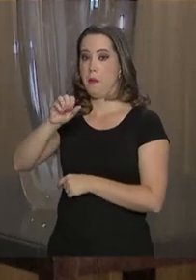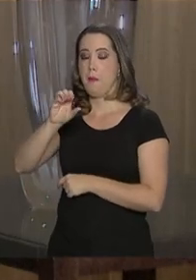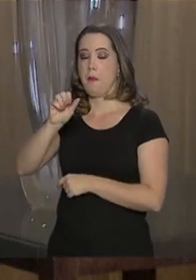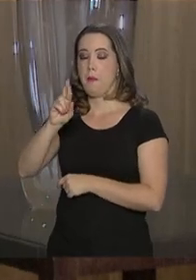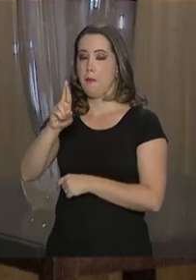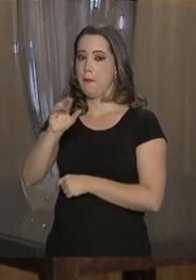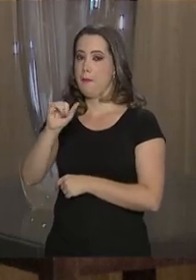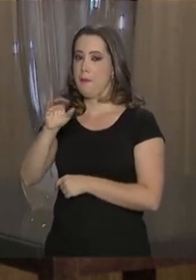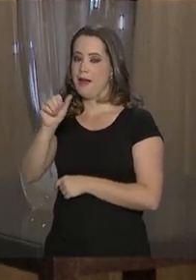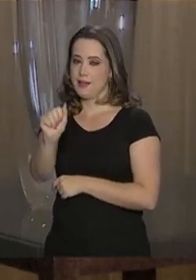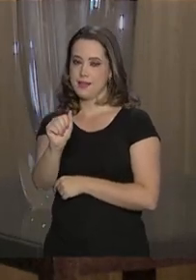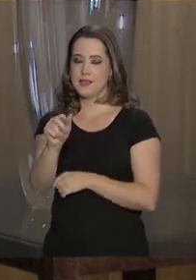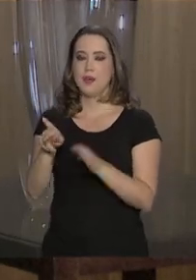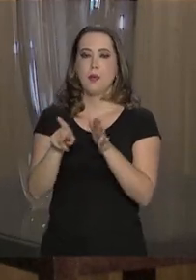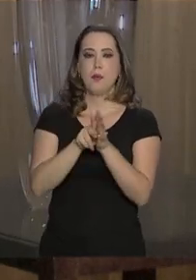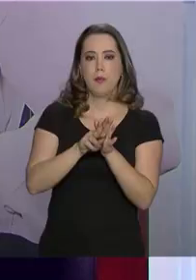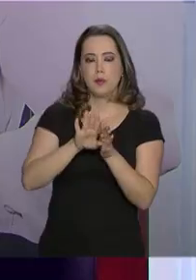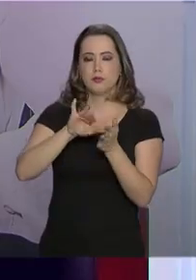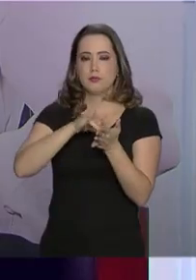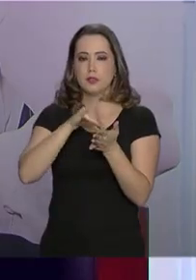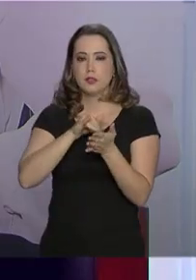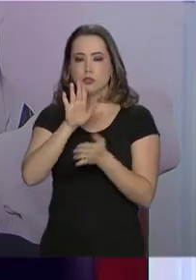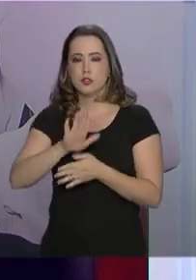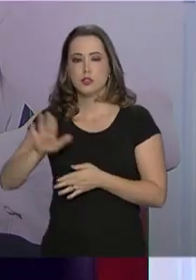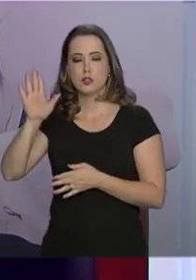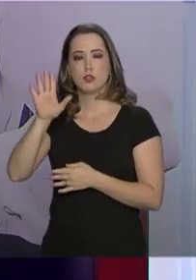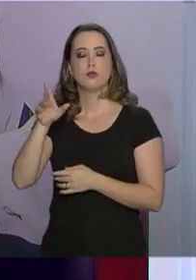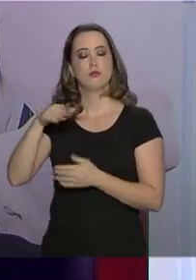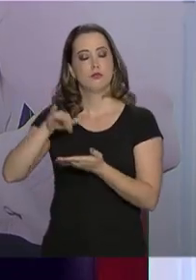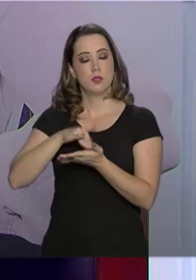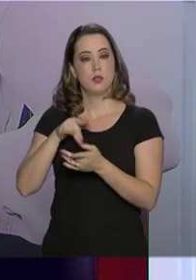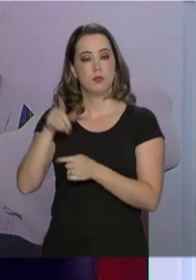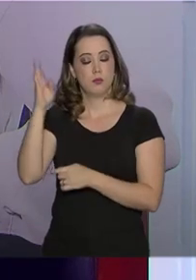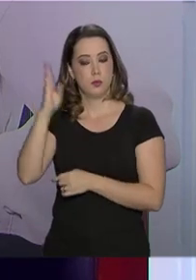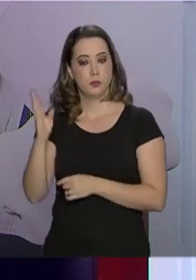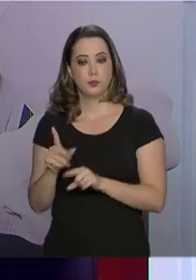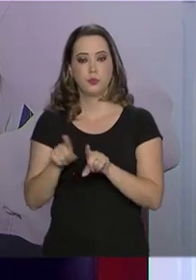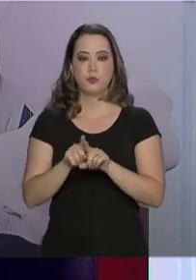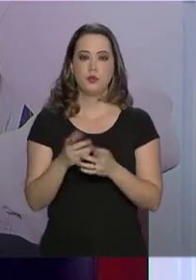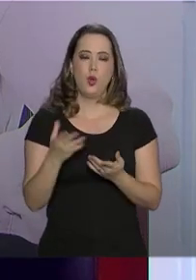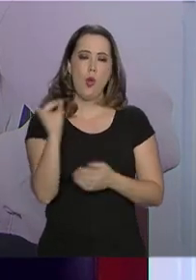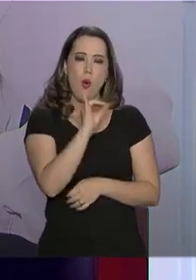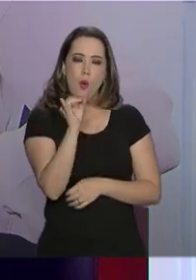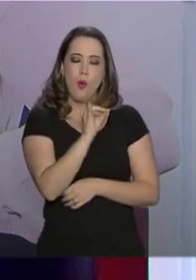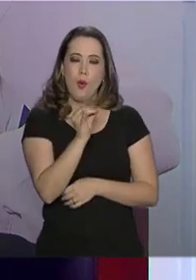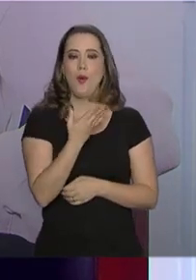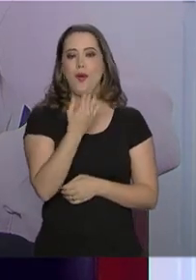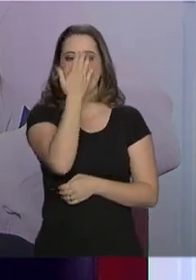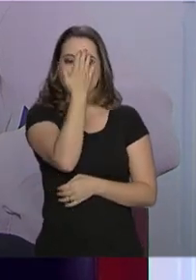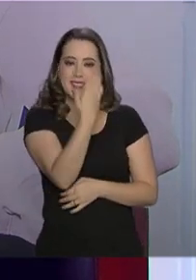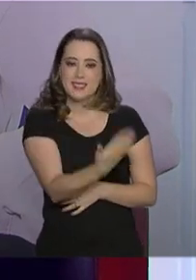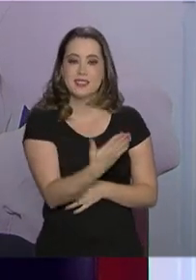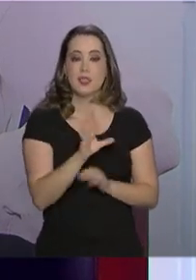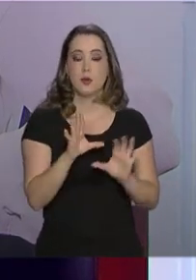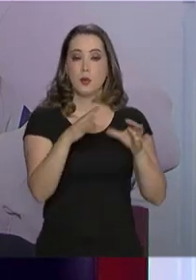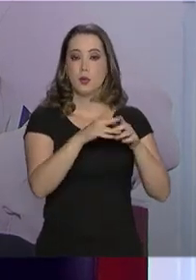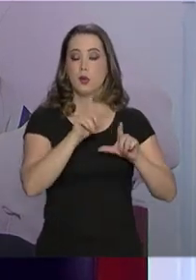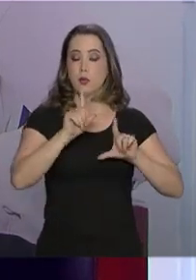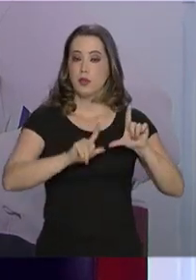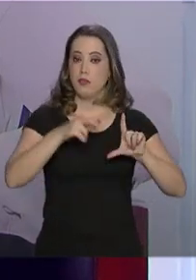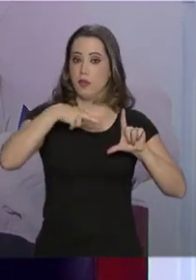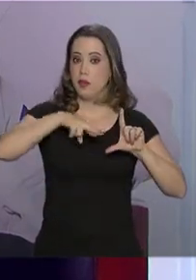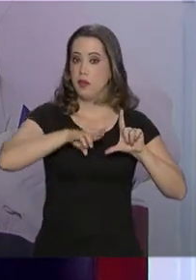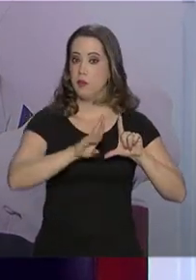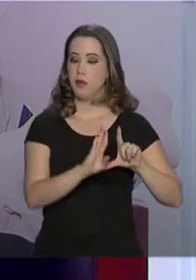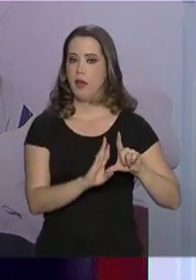Presidência da República. Olá, secretária. Olá, Luana. Primeiramente, eu gostaria de agradecer a equipe da NBR por nos dar oportunidade